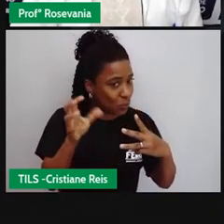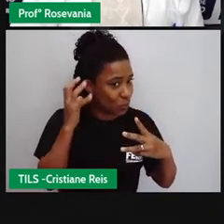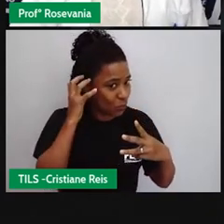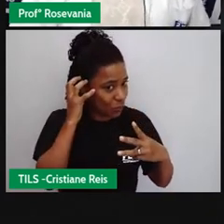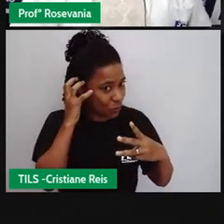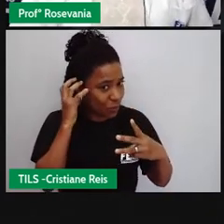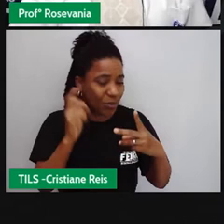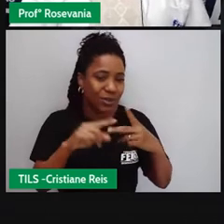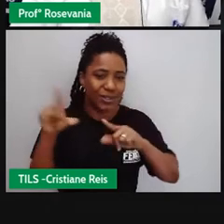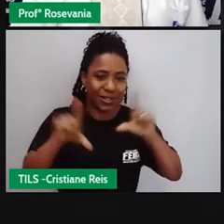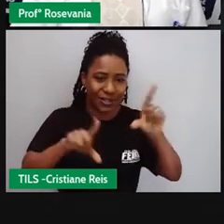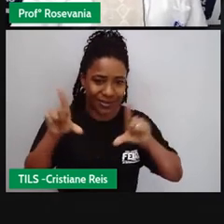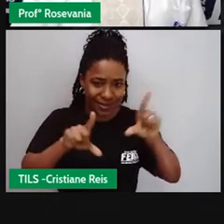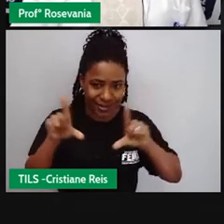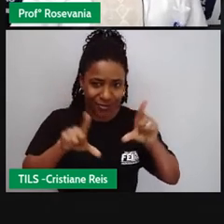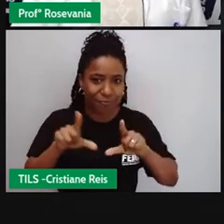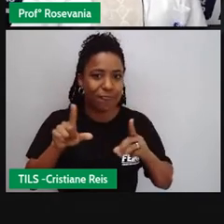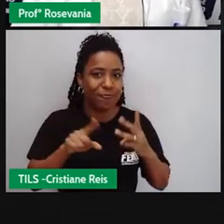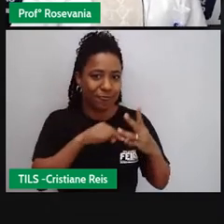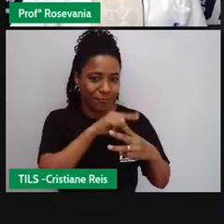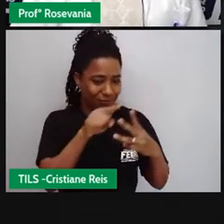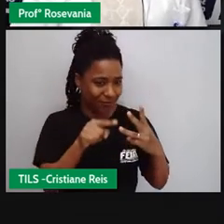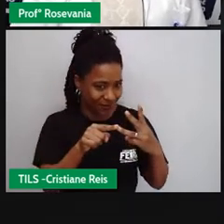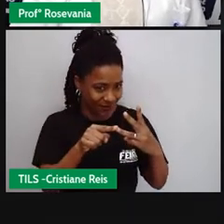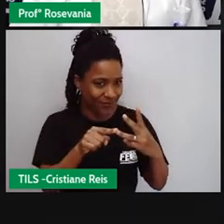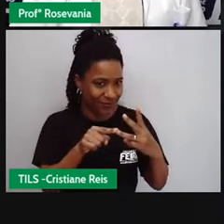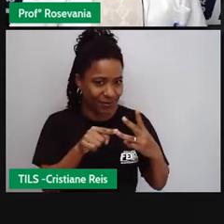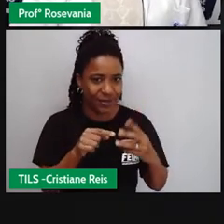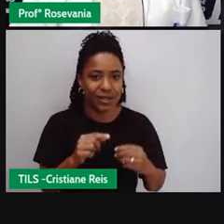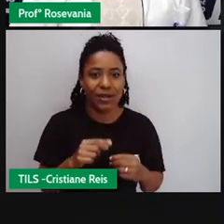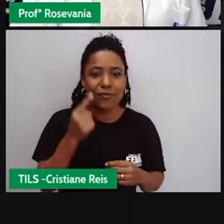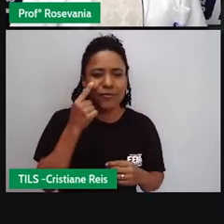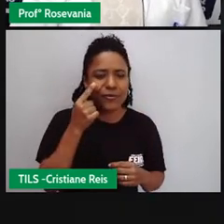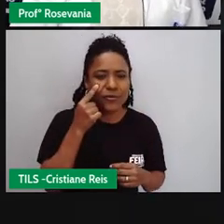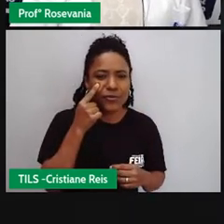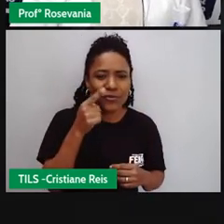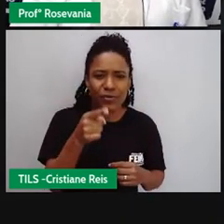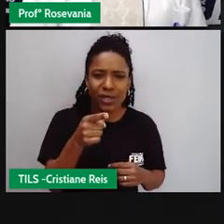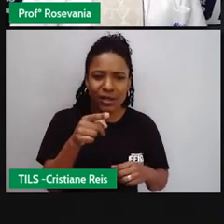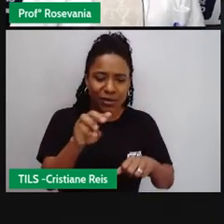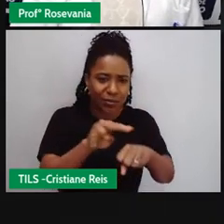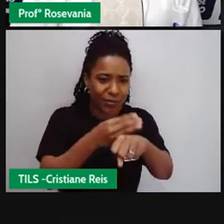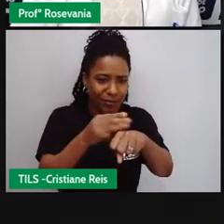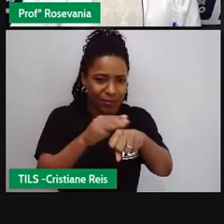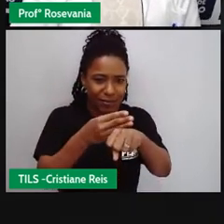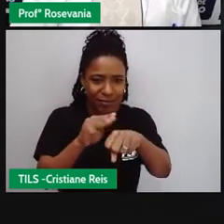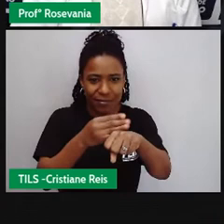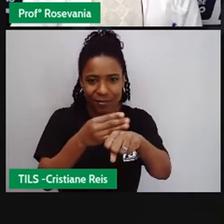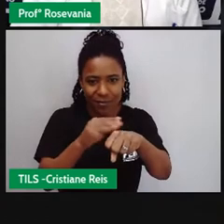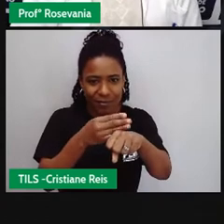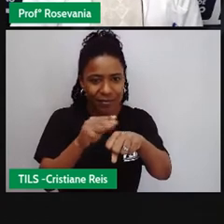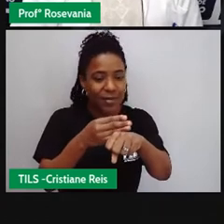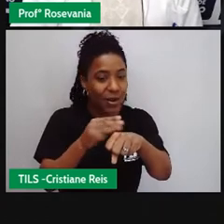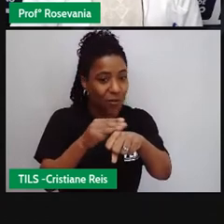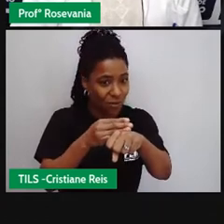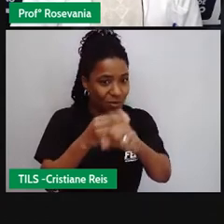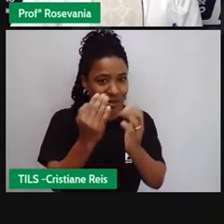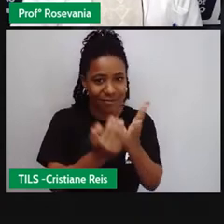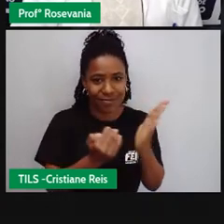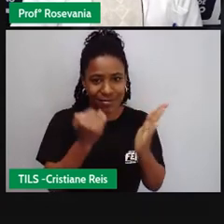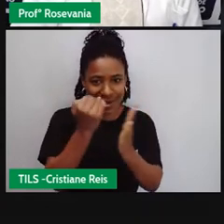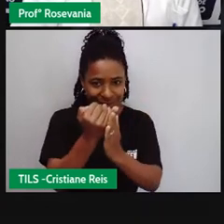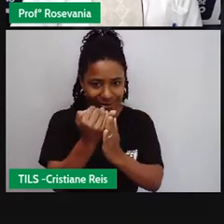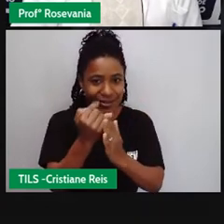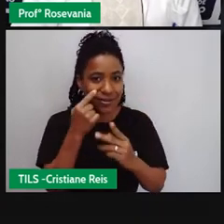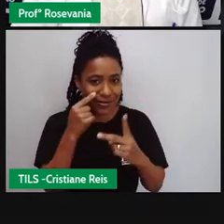observar percebam que uma região quando está escuro é o que tem a maior quantidade aqui também a